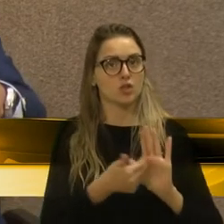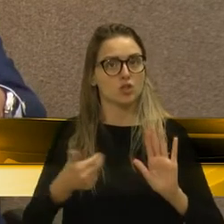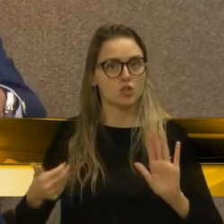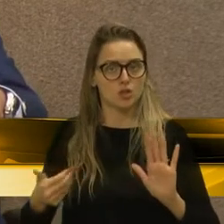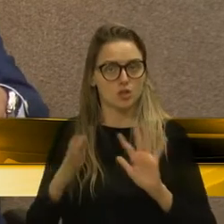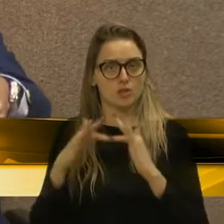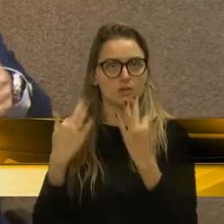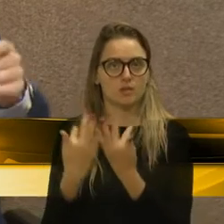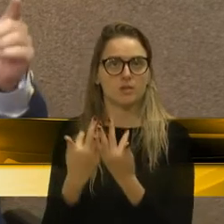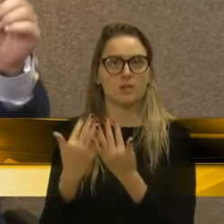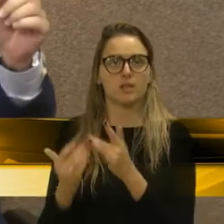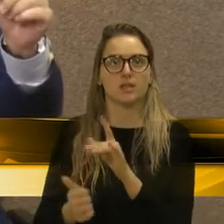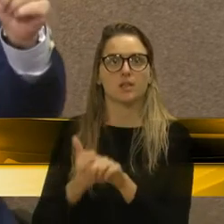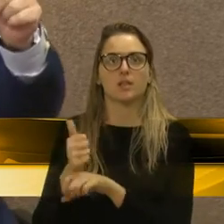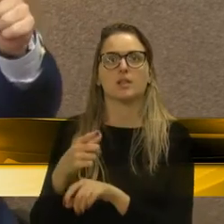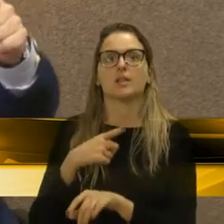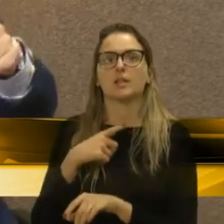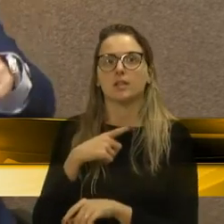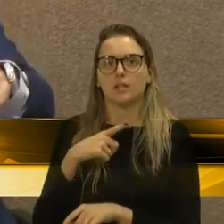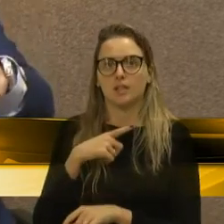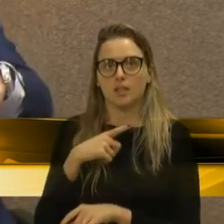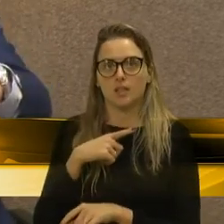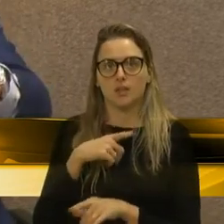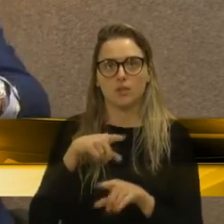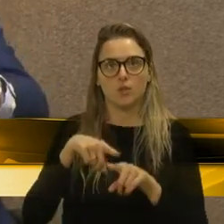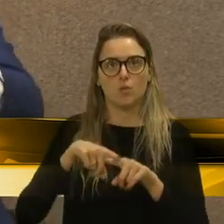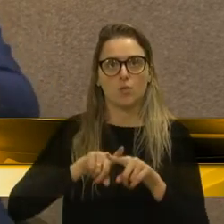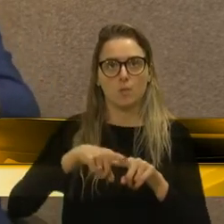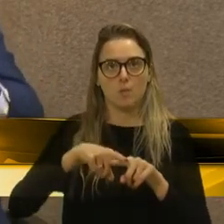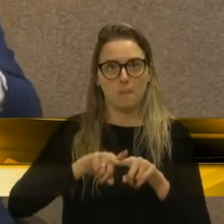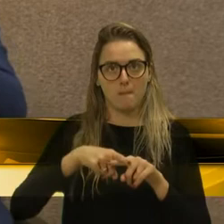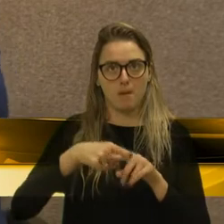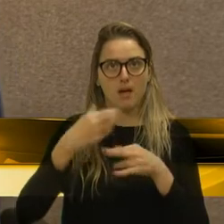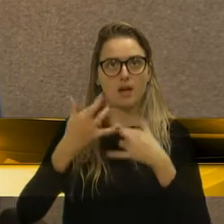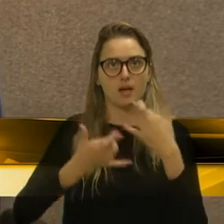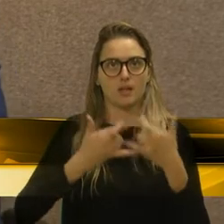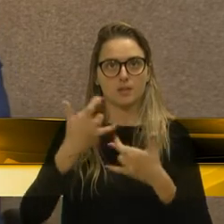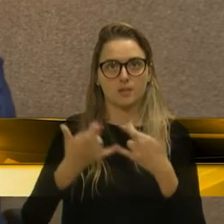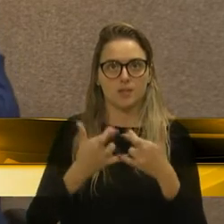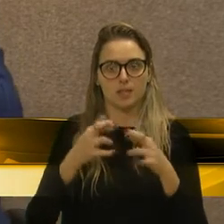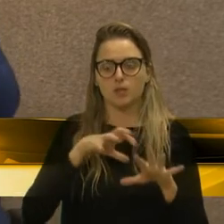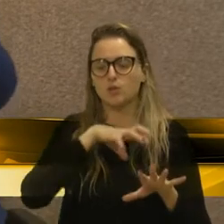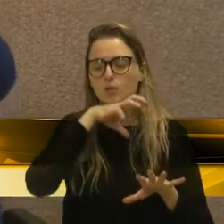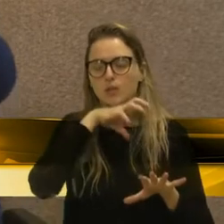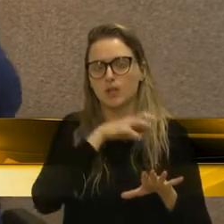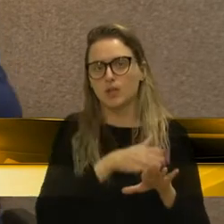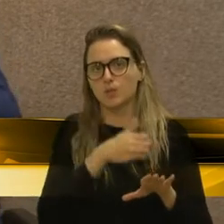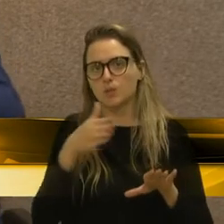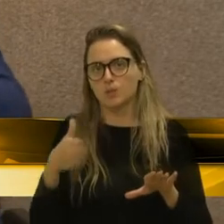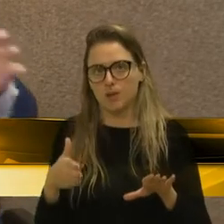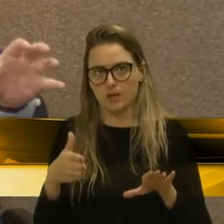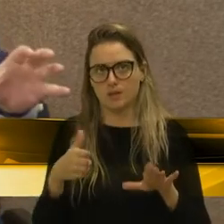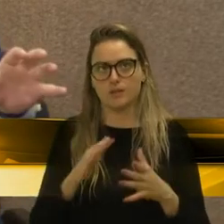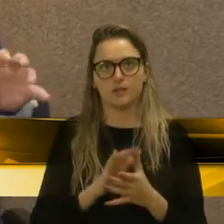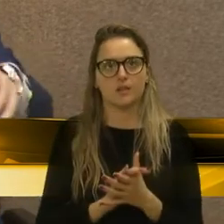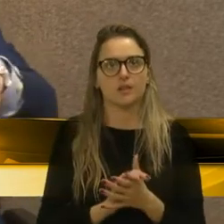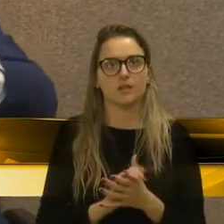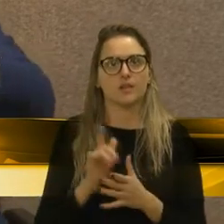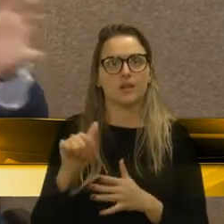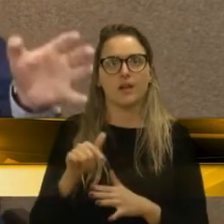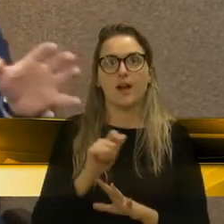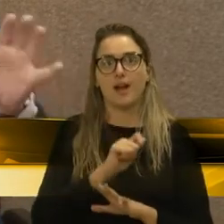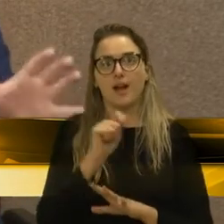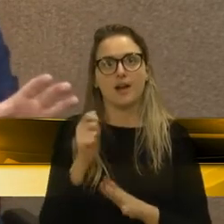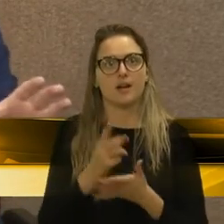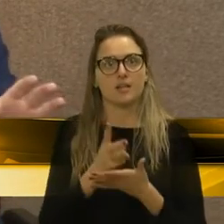recolocou elas, inclusive instalamos um parque de diversões para as crianças na área ao lado, que compreende essa área. Então, essa de dizer, ah,